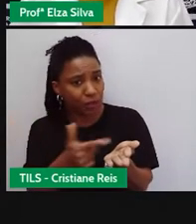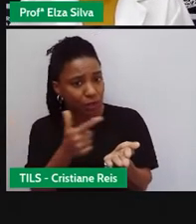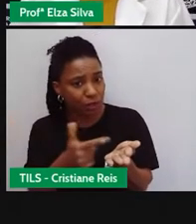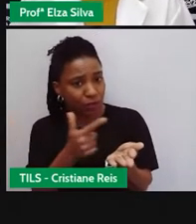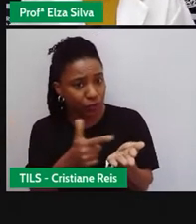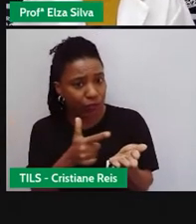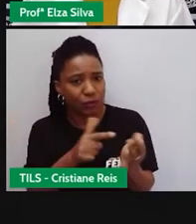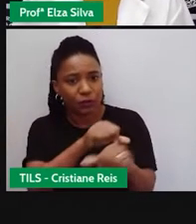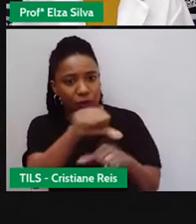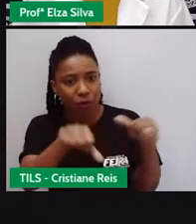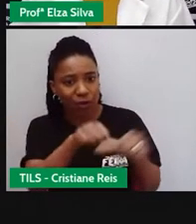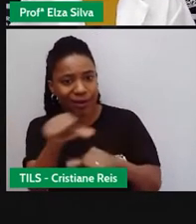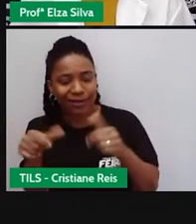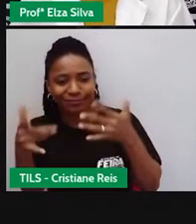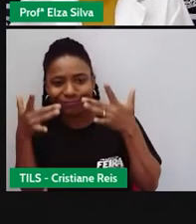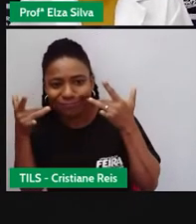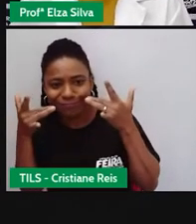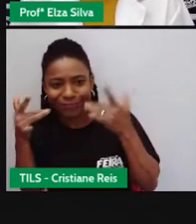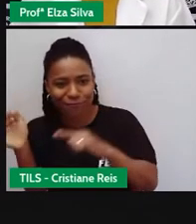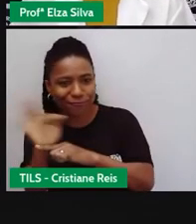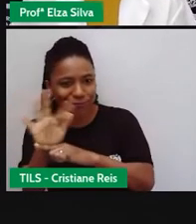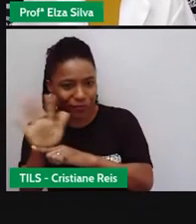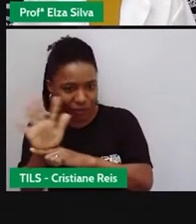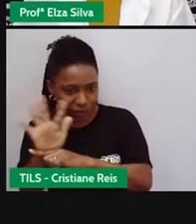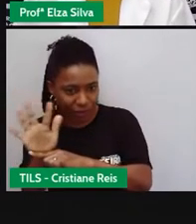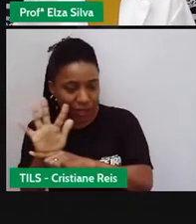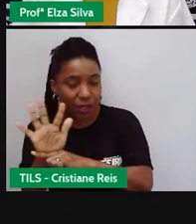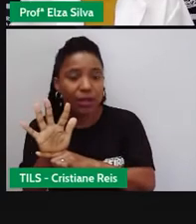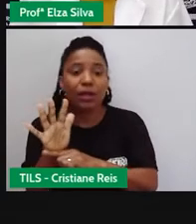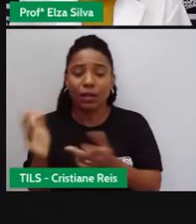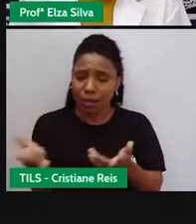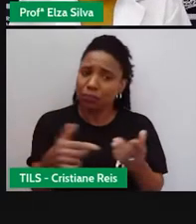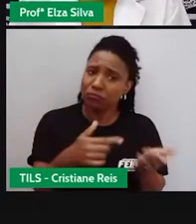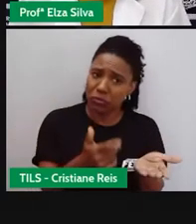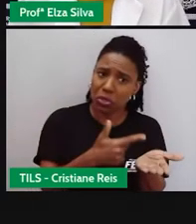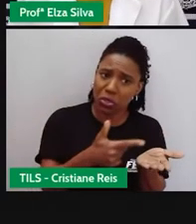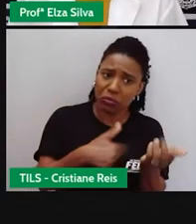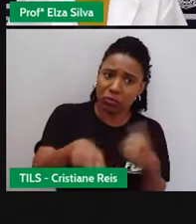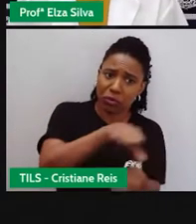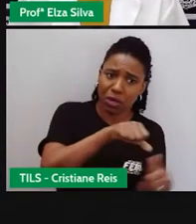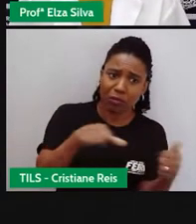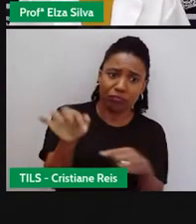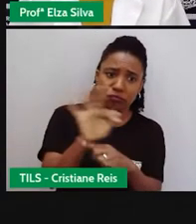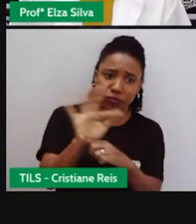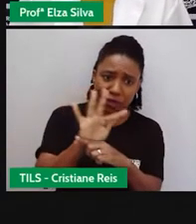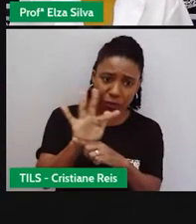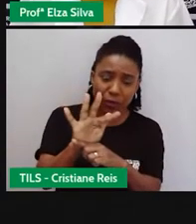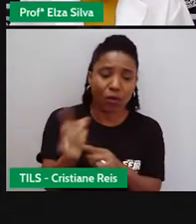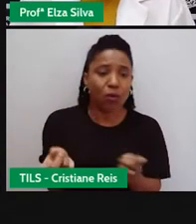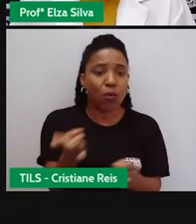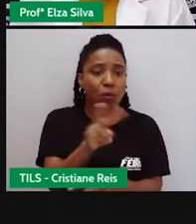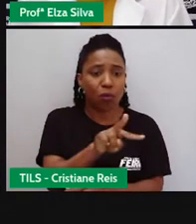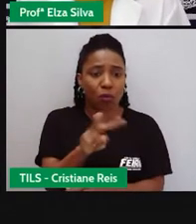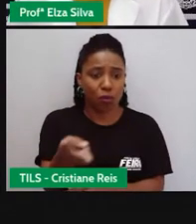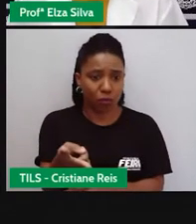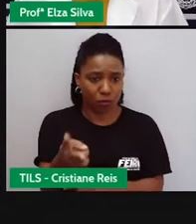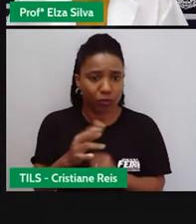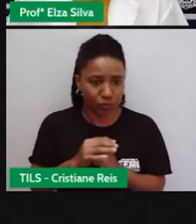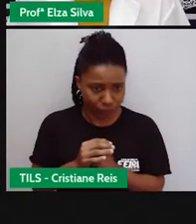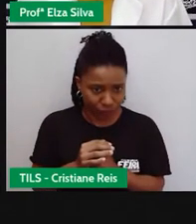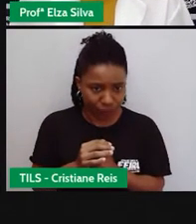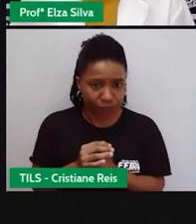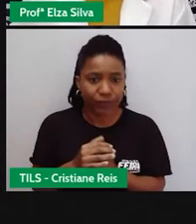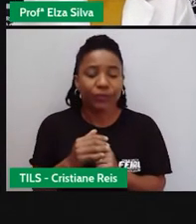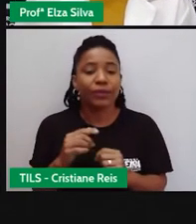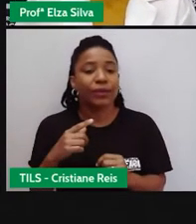filmes que viram livros, livros que viram séries e assim por diante. Guerra dos mundos.